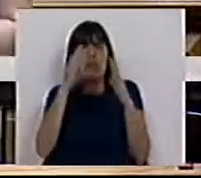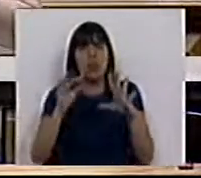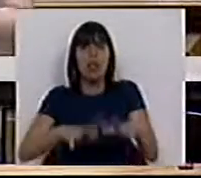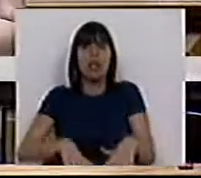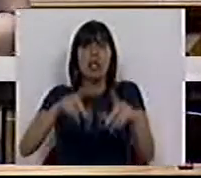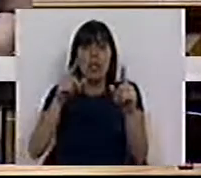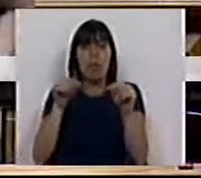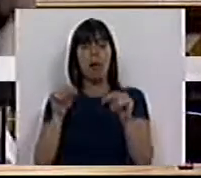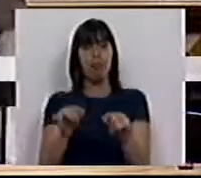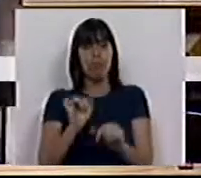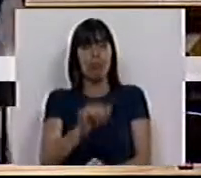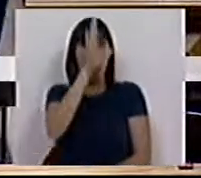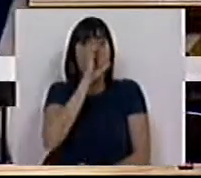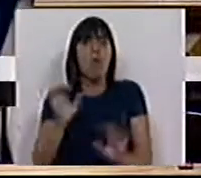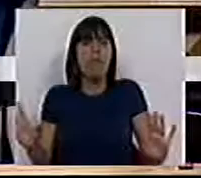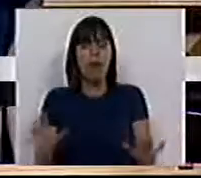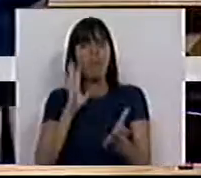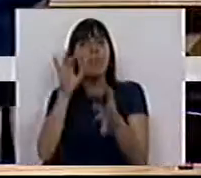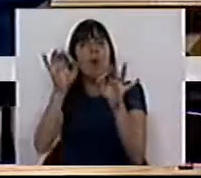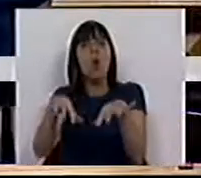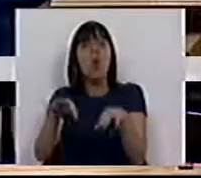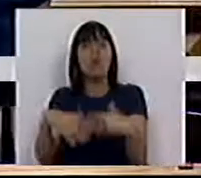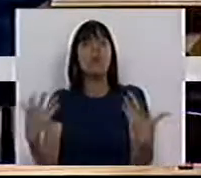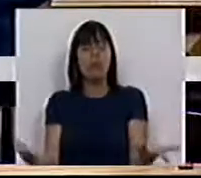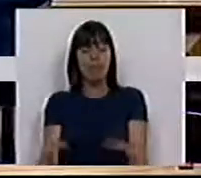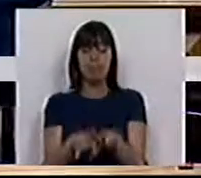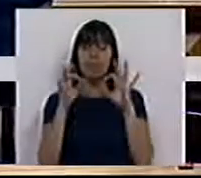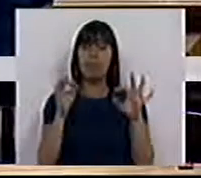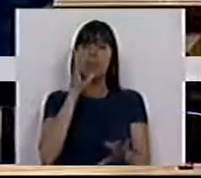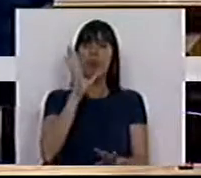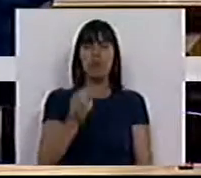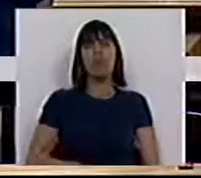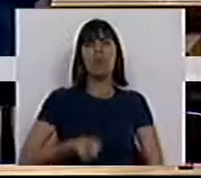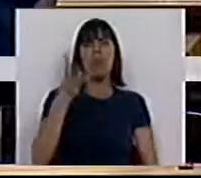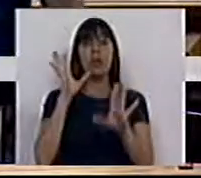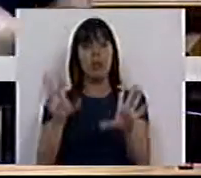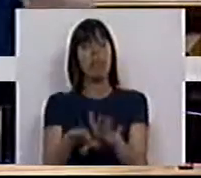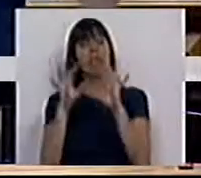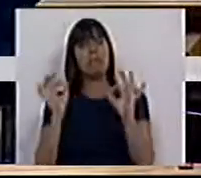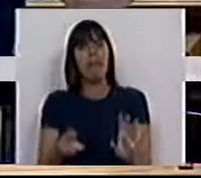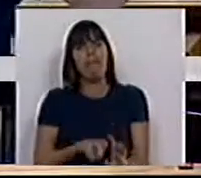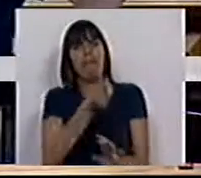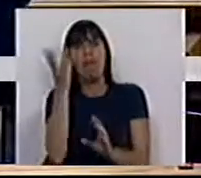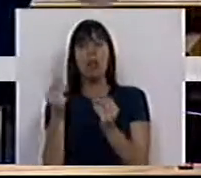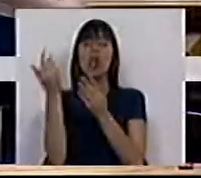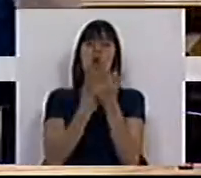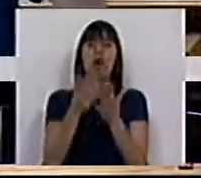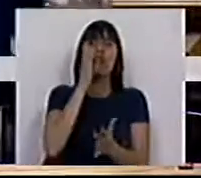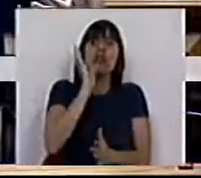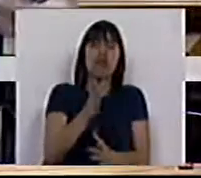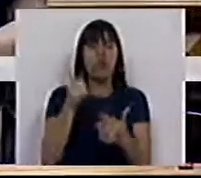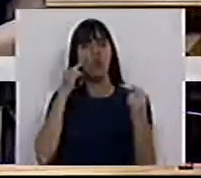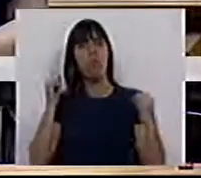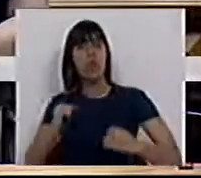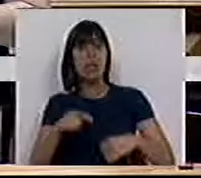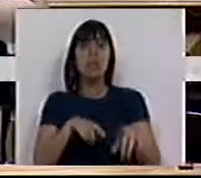crescimento deste governo. E há uma conclusão a tirar. Tal como já foi dito muitas vezes, tal como vários economistas dizem, para além